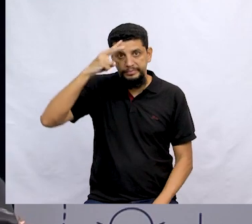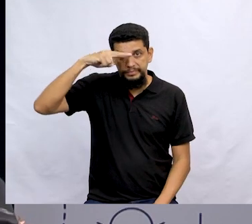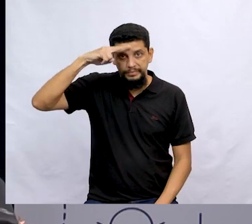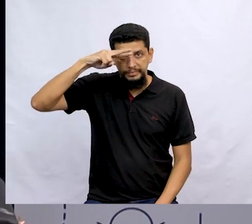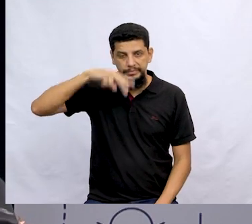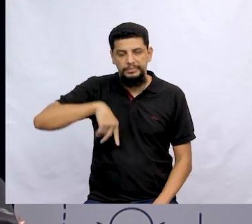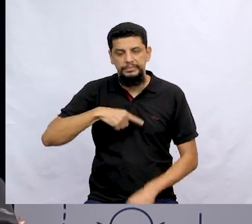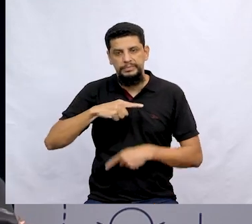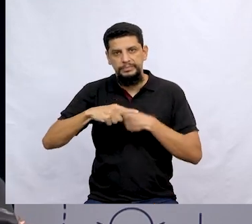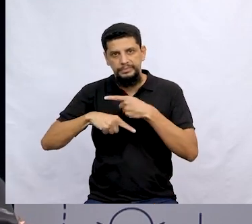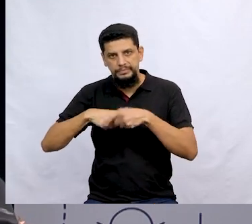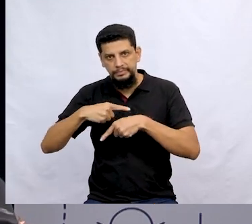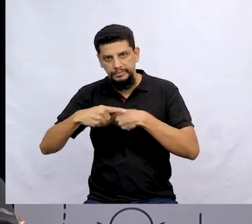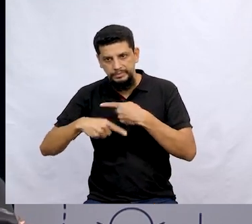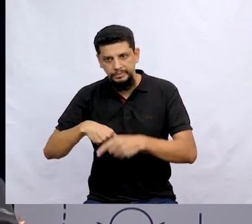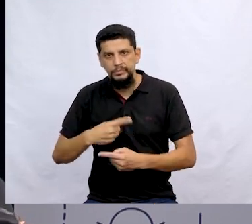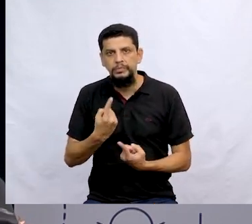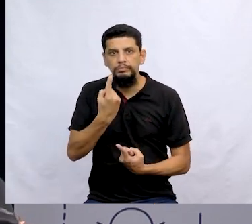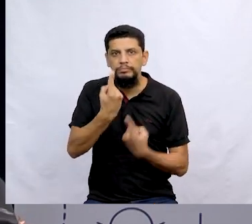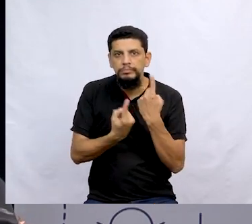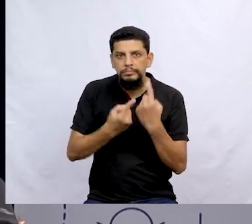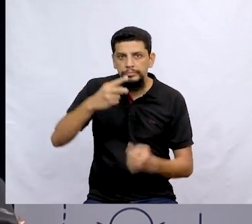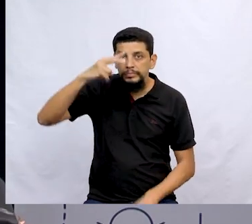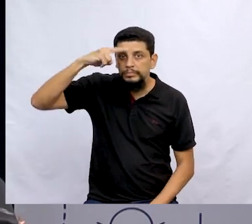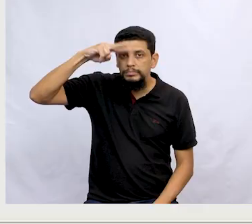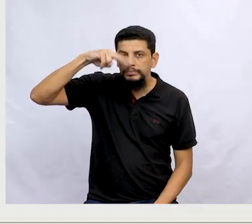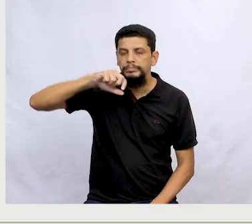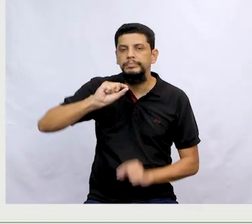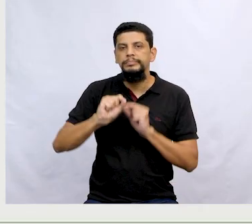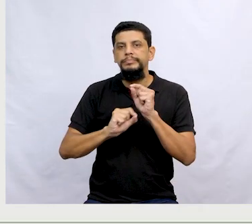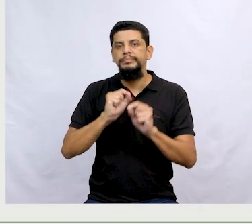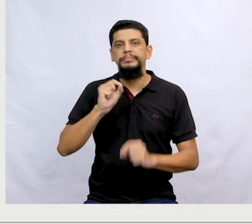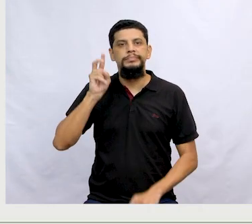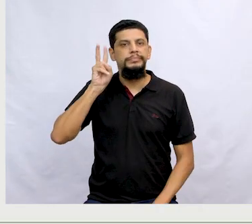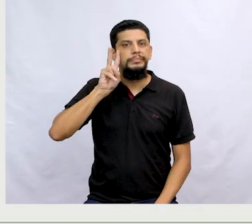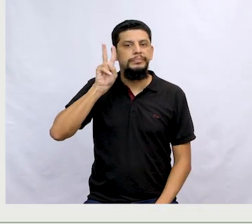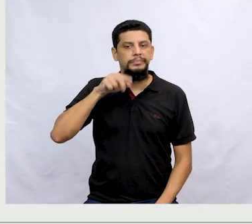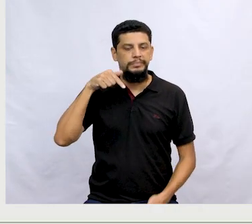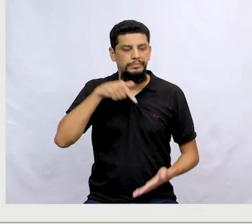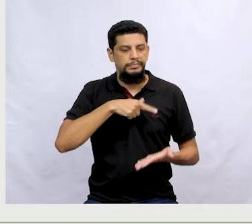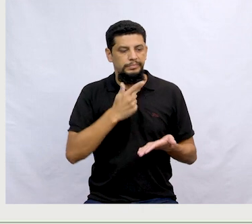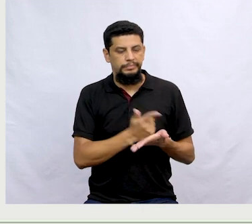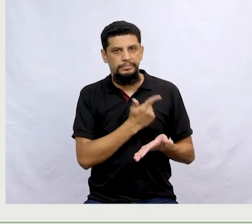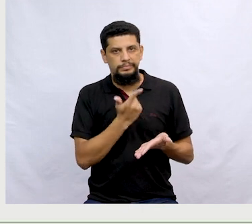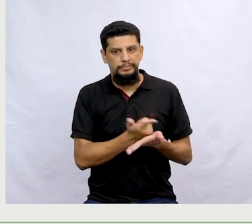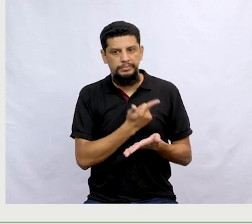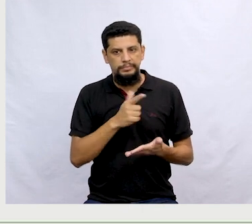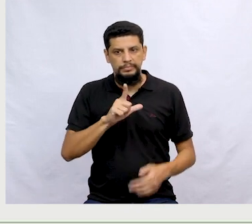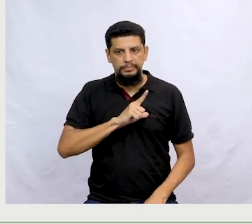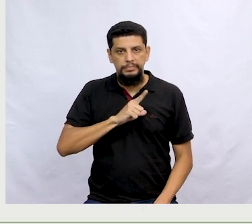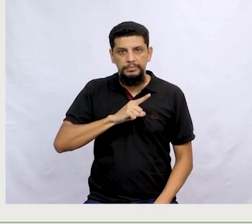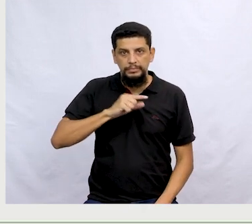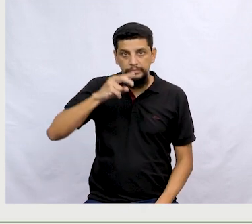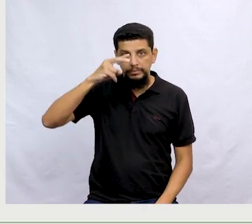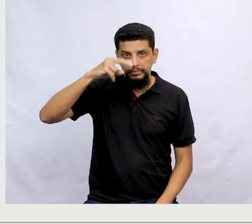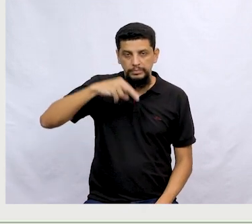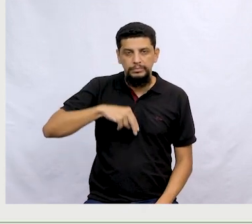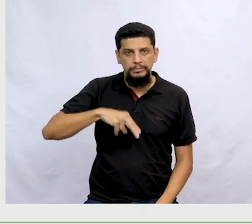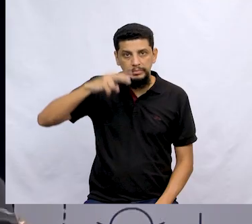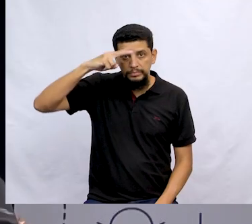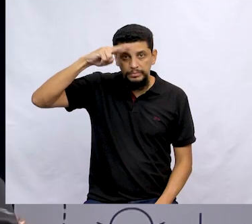Depois veio qual história? Quem lembra? Quem lembra deste livro aqui? Que tem a história de quem?